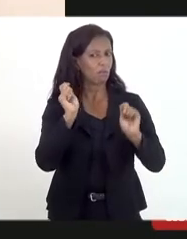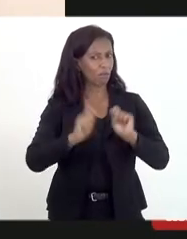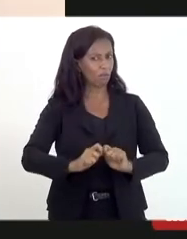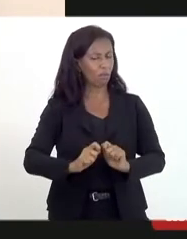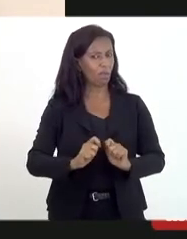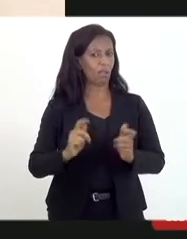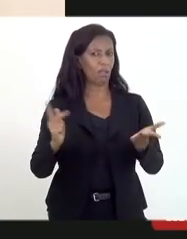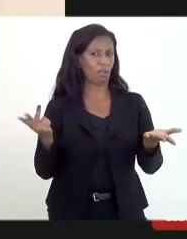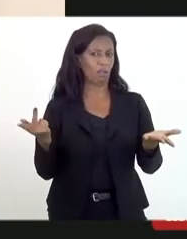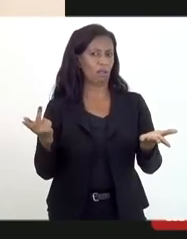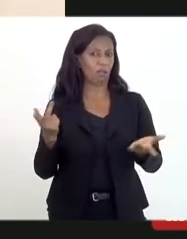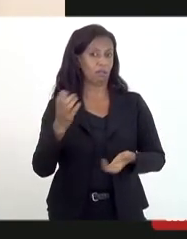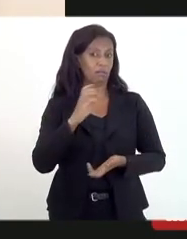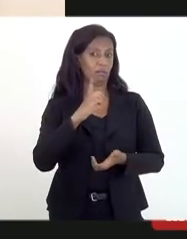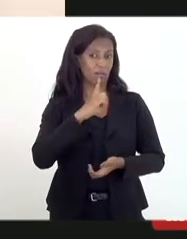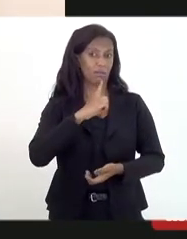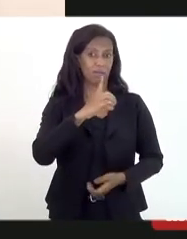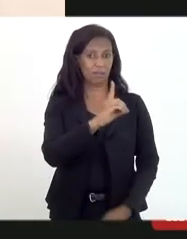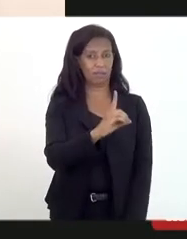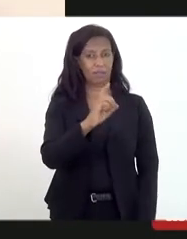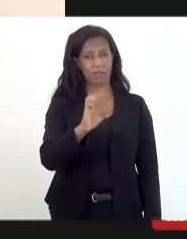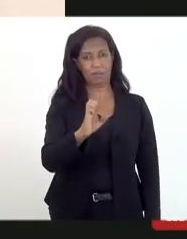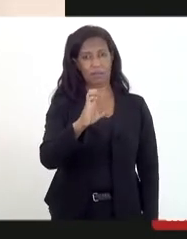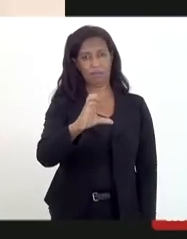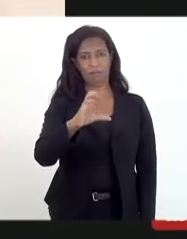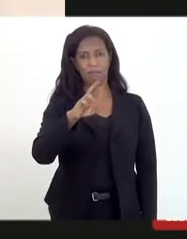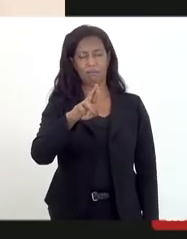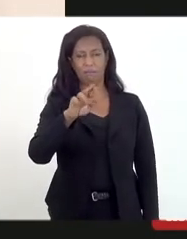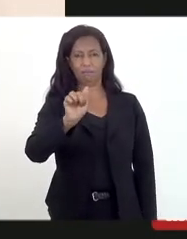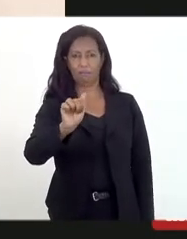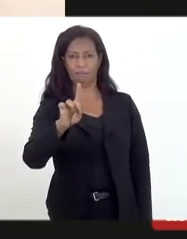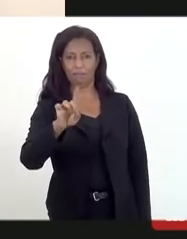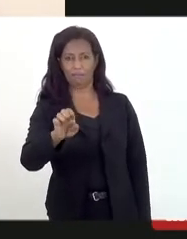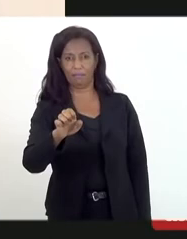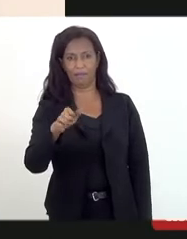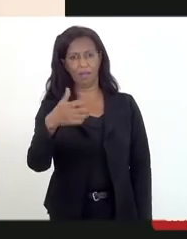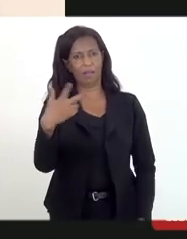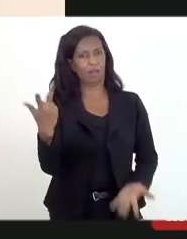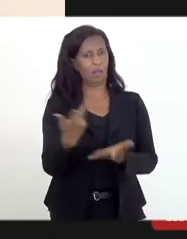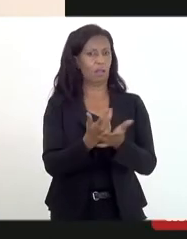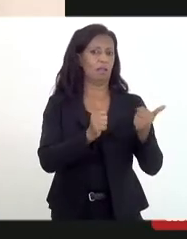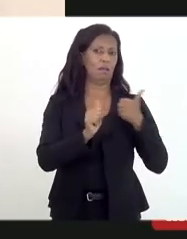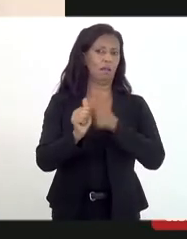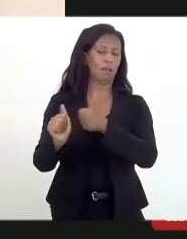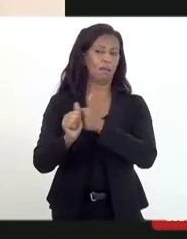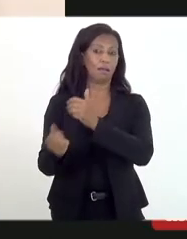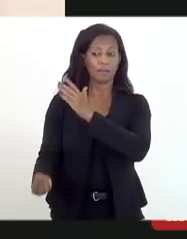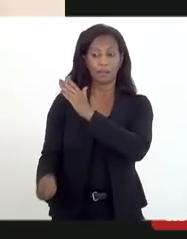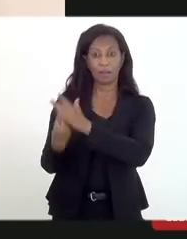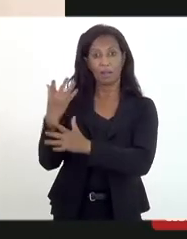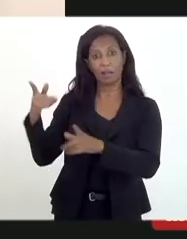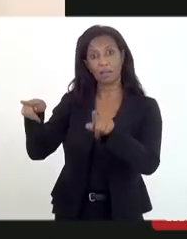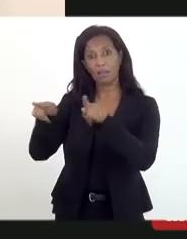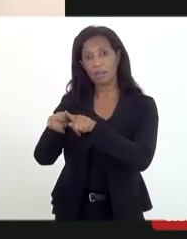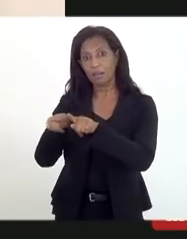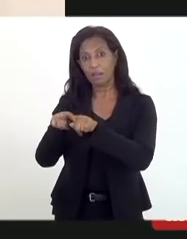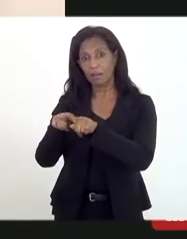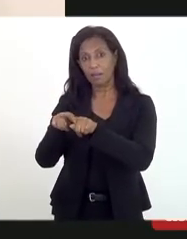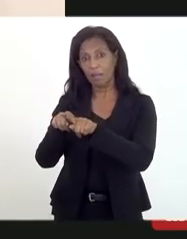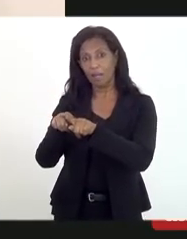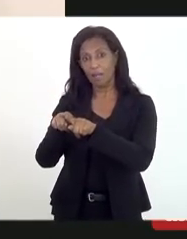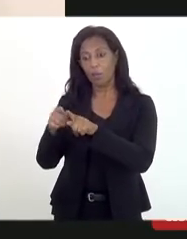temos hoje a DECRADE, entendo que é pertinente aos casos de perseguição religiosa que seja criado também uma rede de